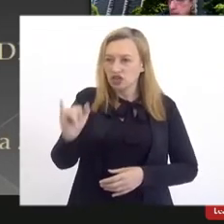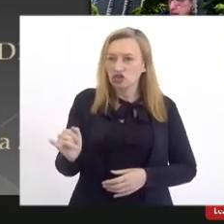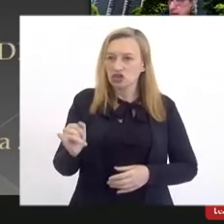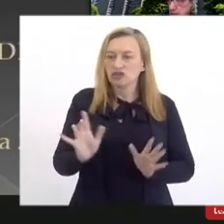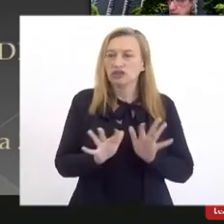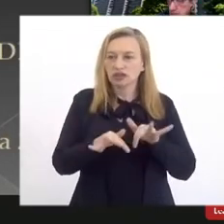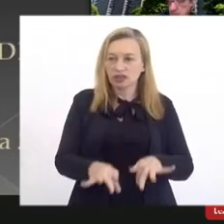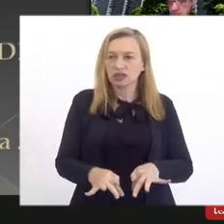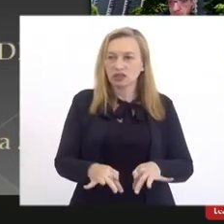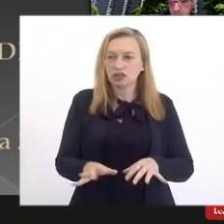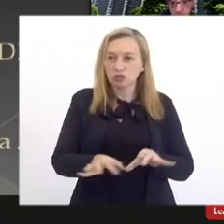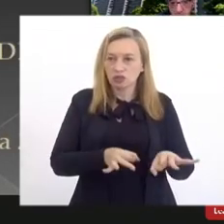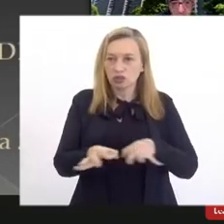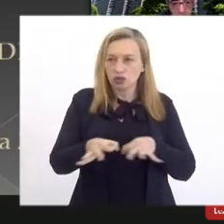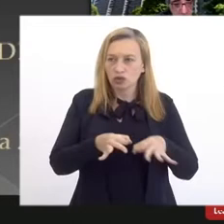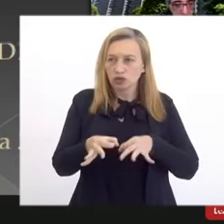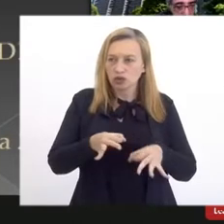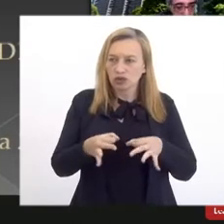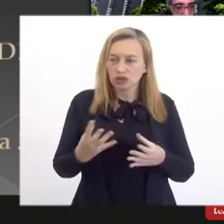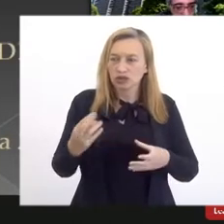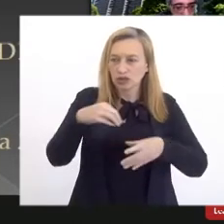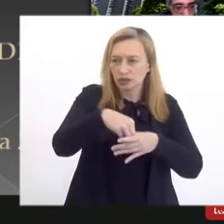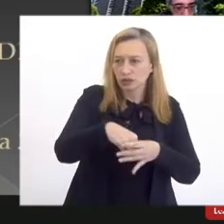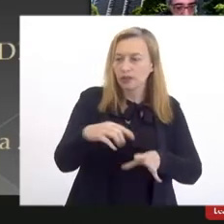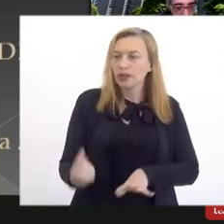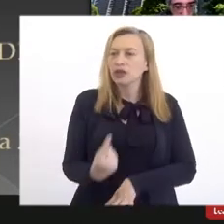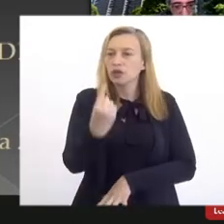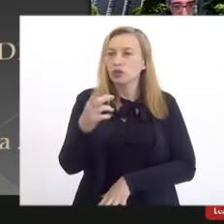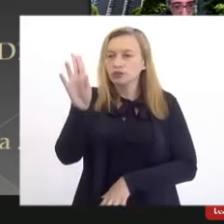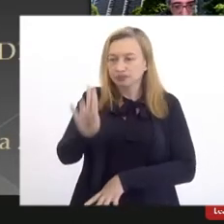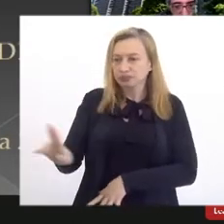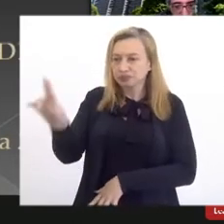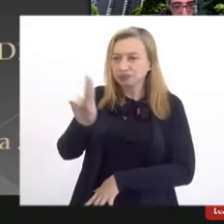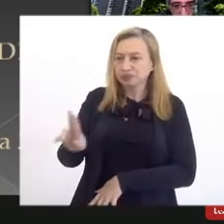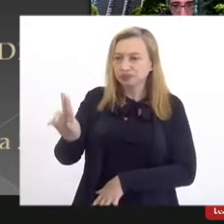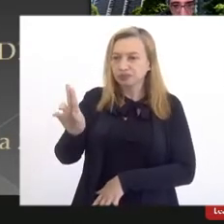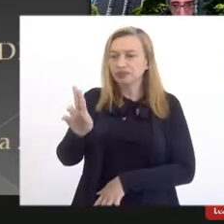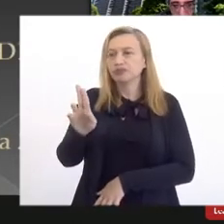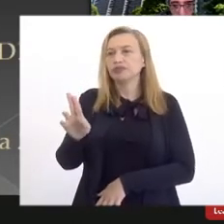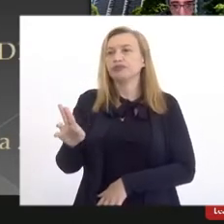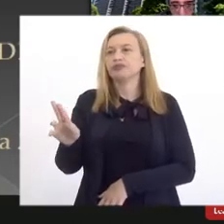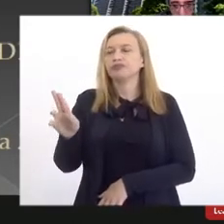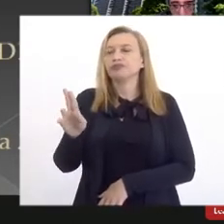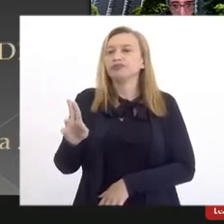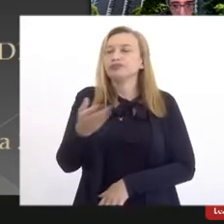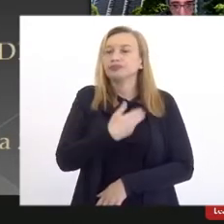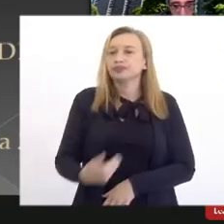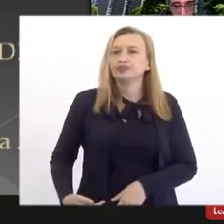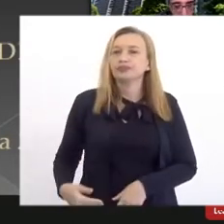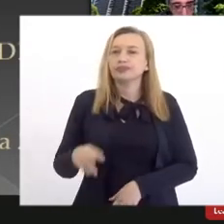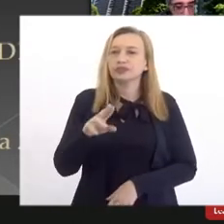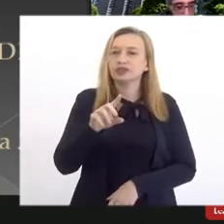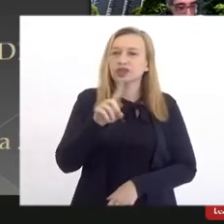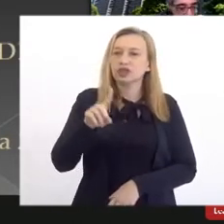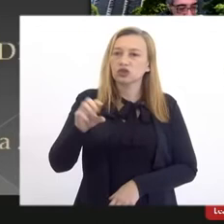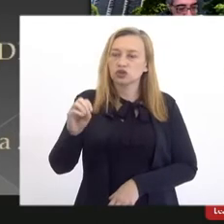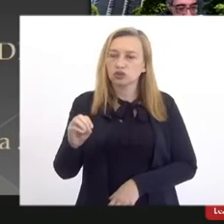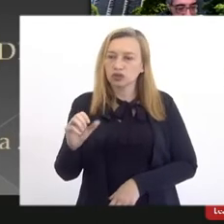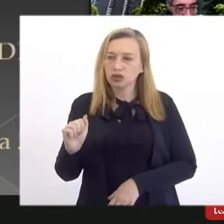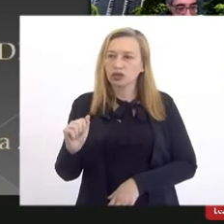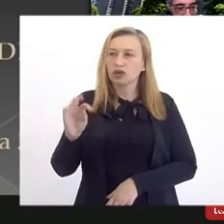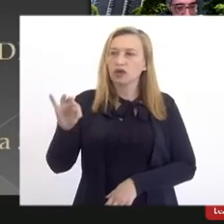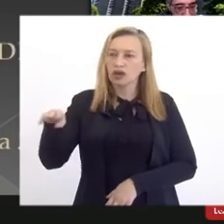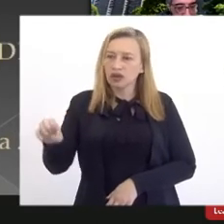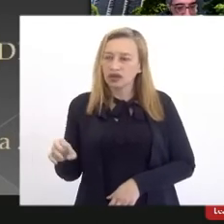projeto de implantação de uma universidade pública na Zona Oeste, representa tratamento igualitário para